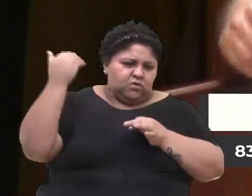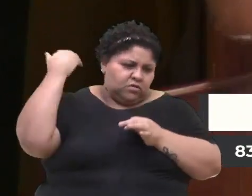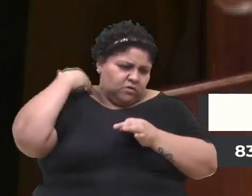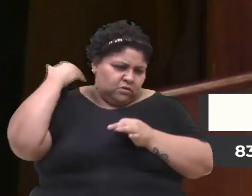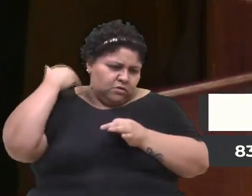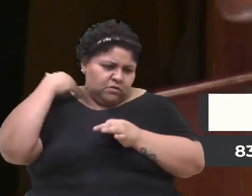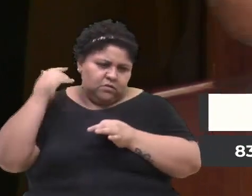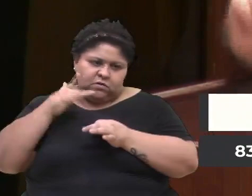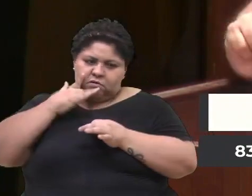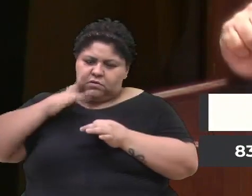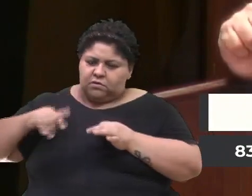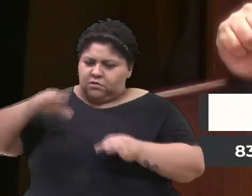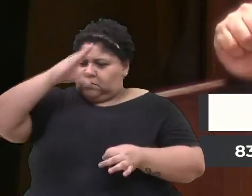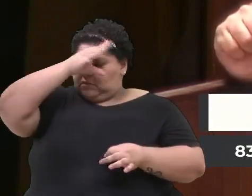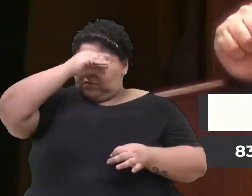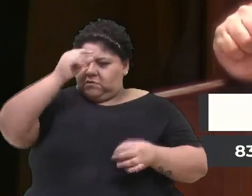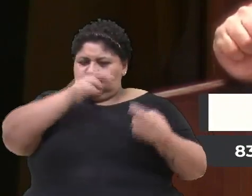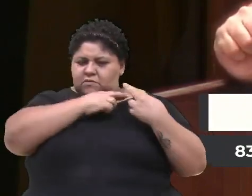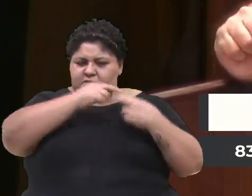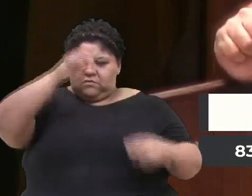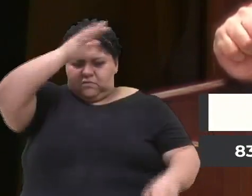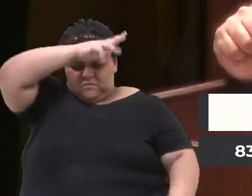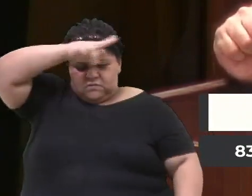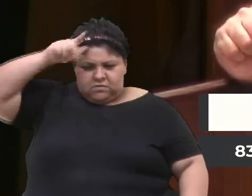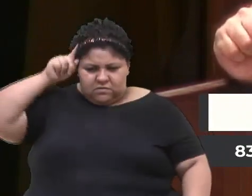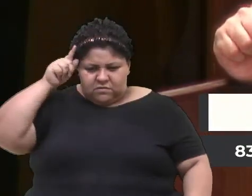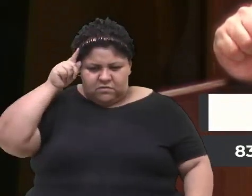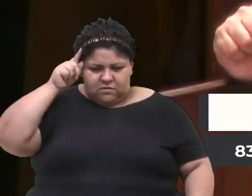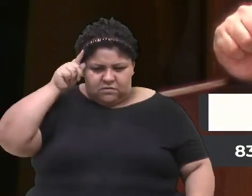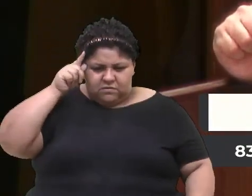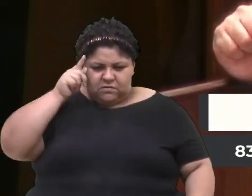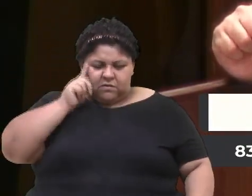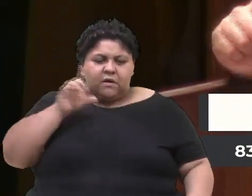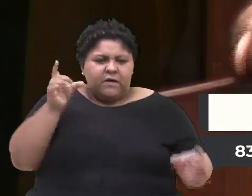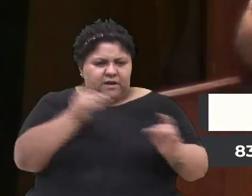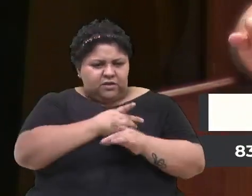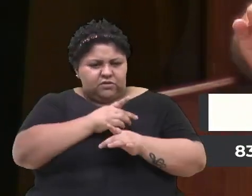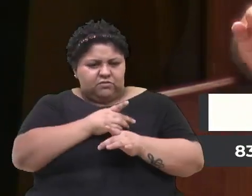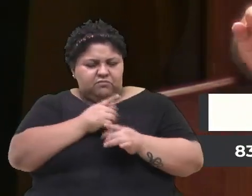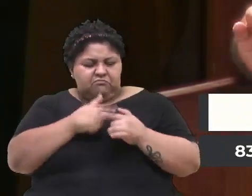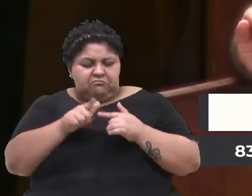responsabilizou o município a resolver essas questões. Mas é isso.